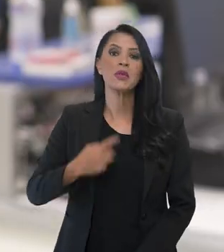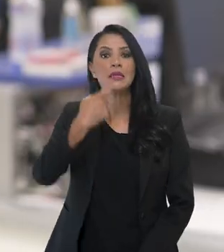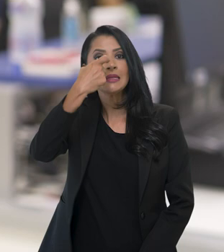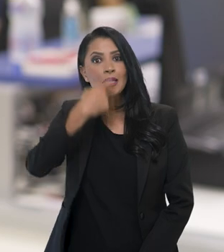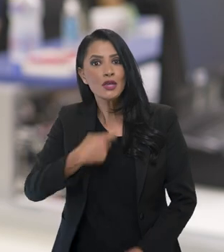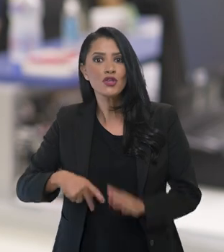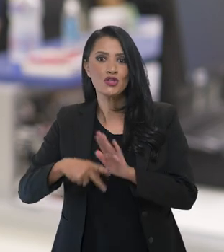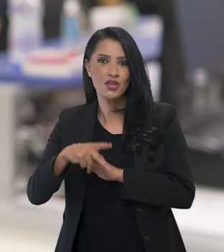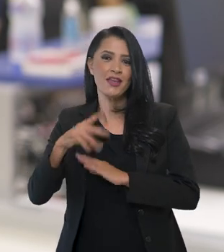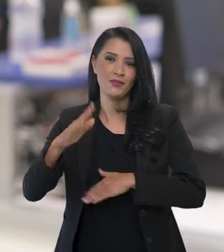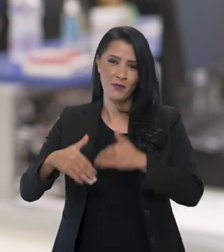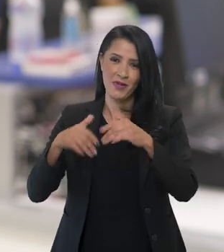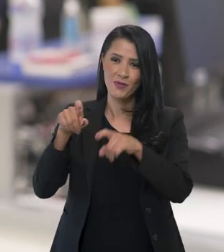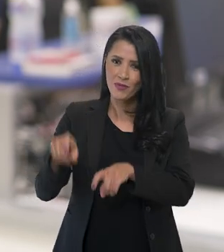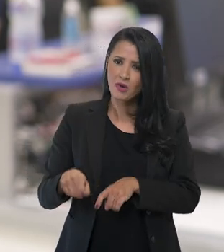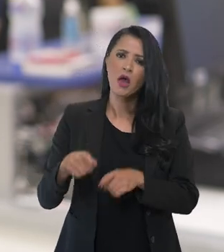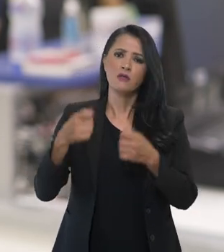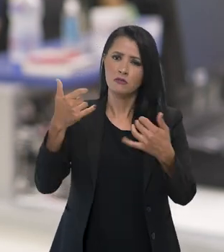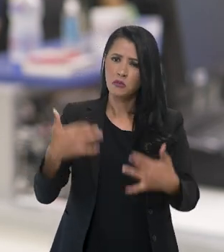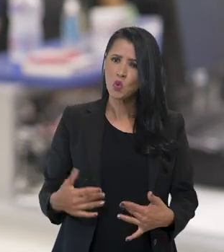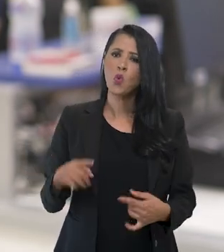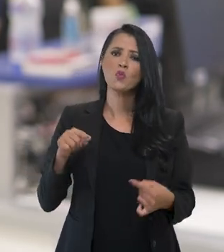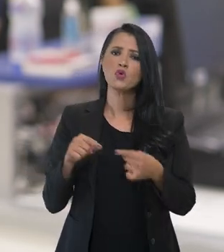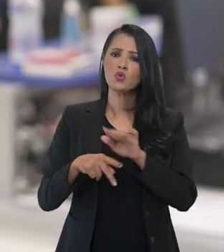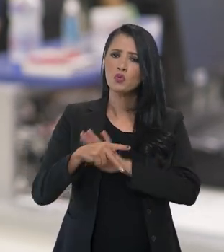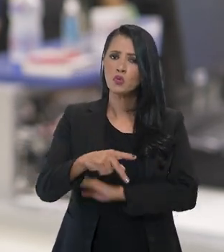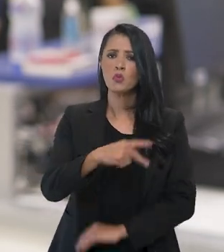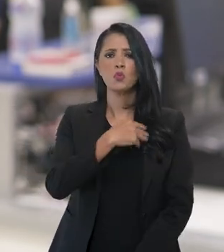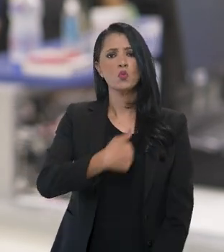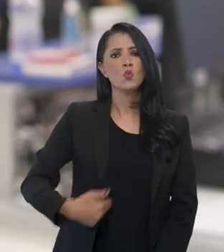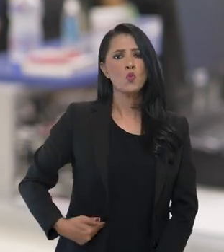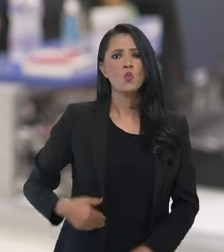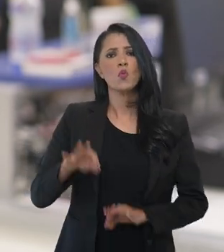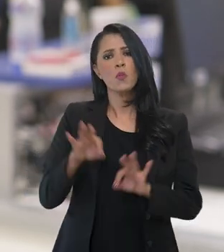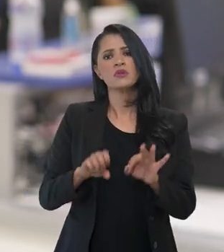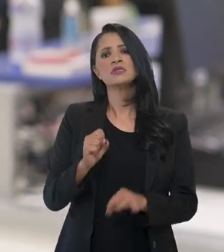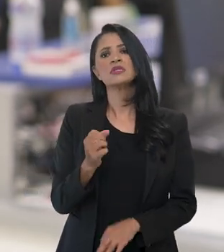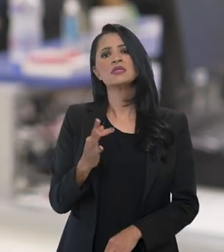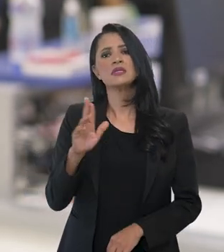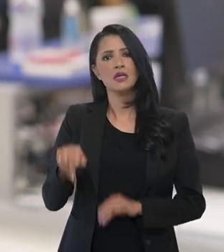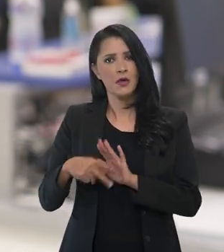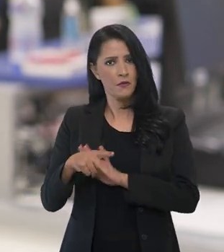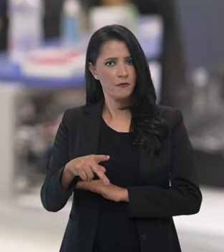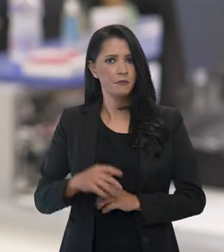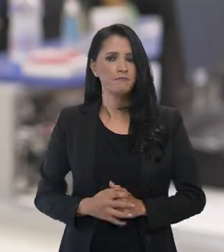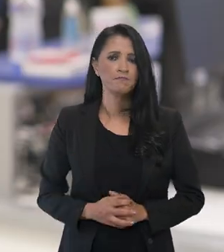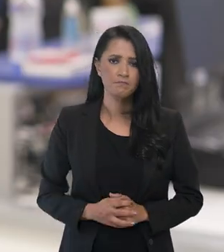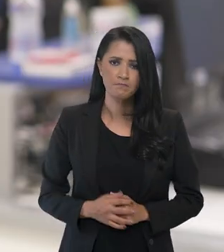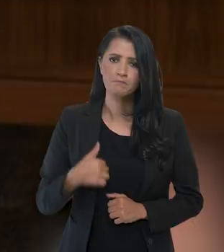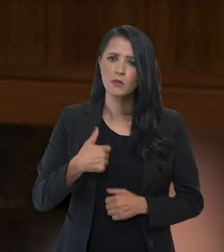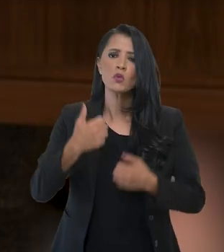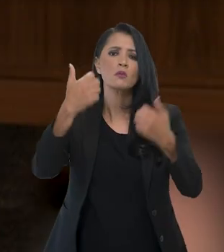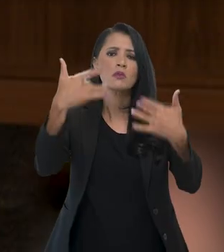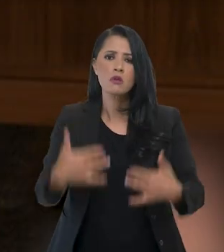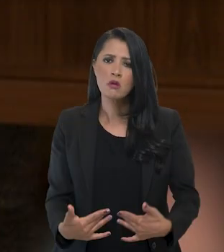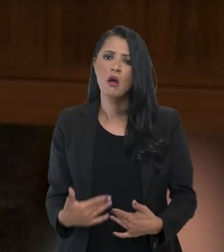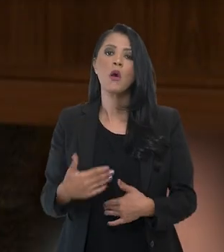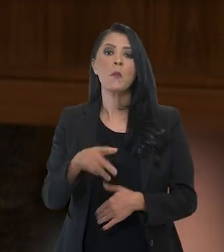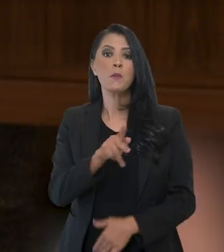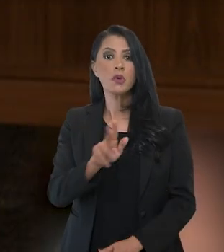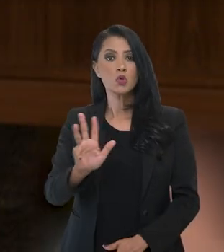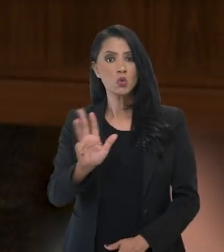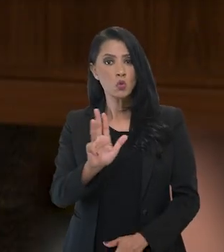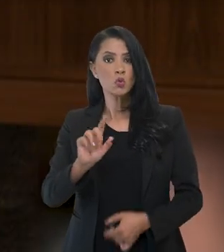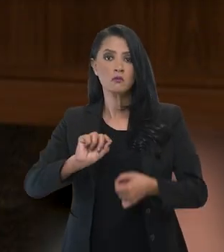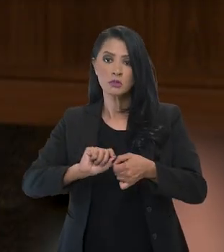Ministro, Paulo Teixeira, do Desenvolvimento Agrário, reforçou o objetivo do governo com o Plano Safra da Agricultura Familiar. Quero dizer que o